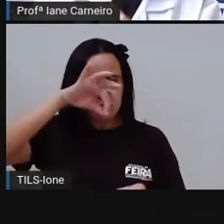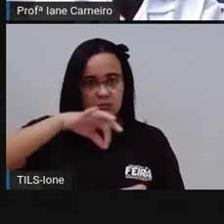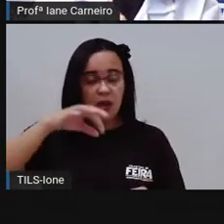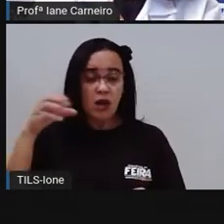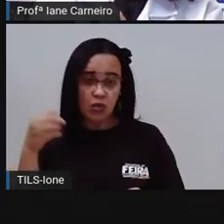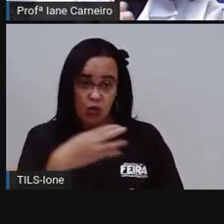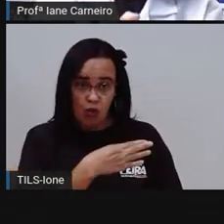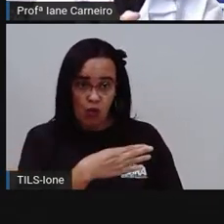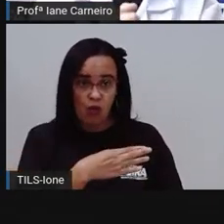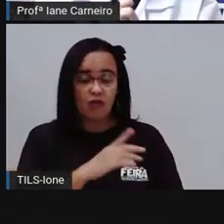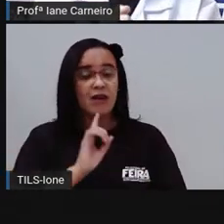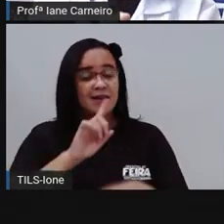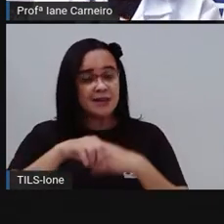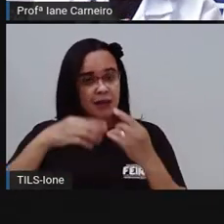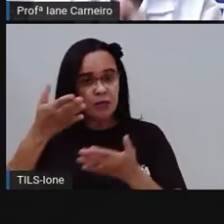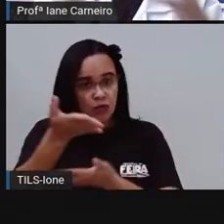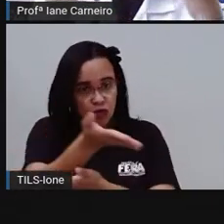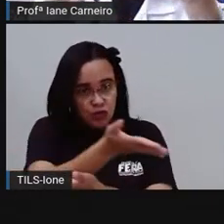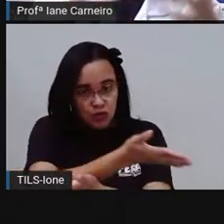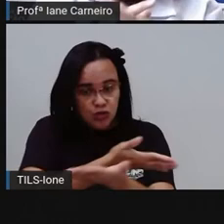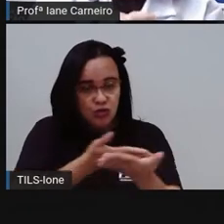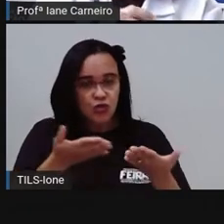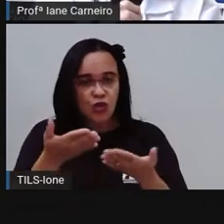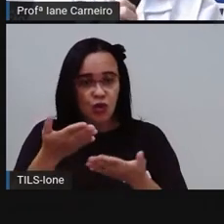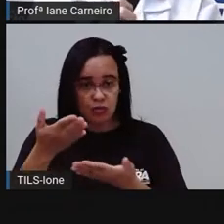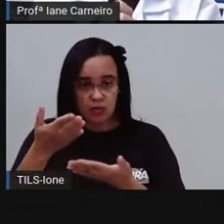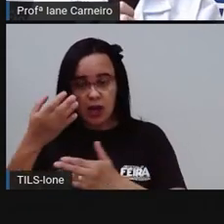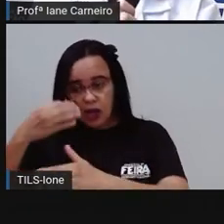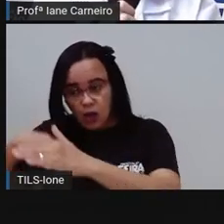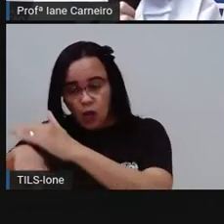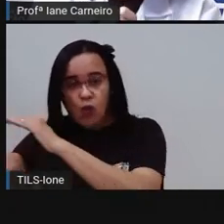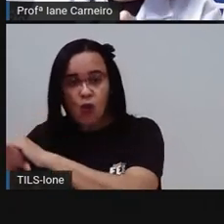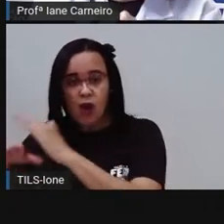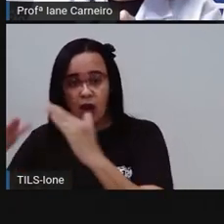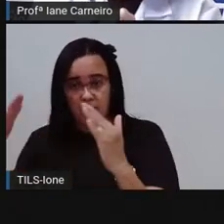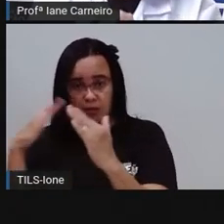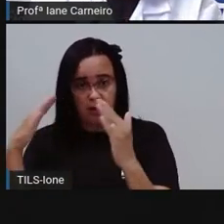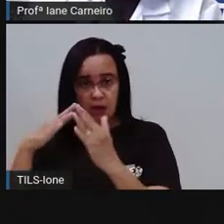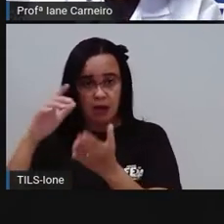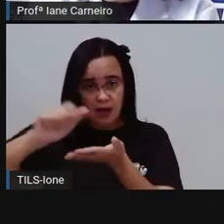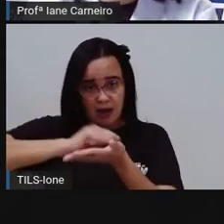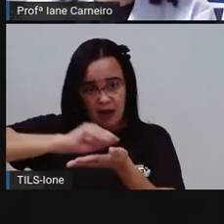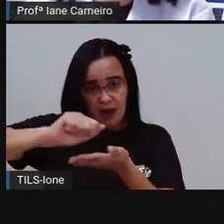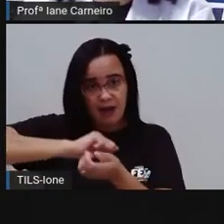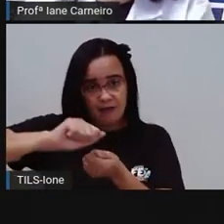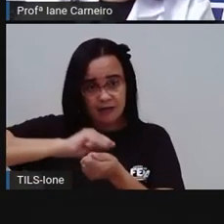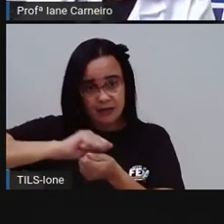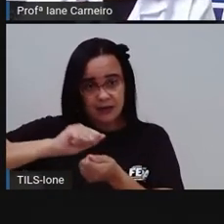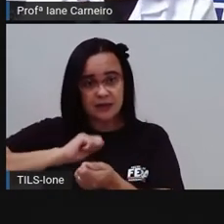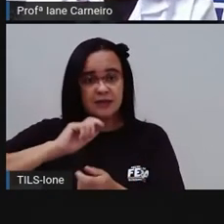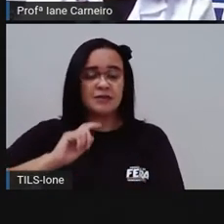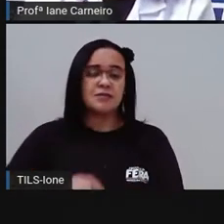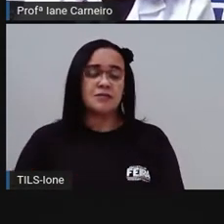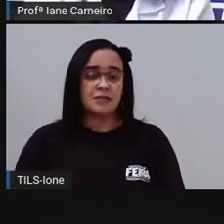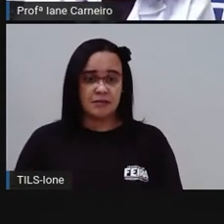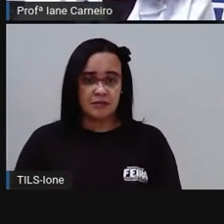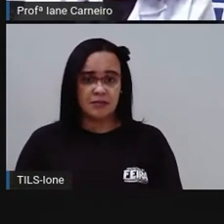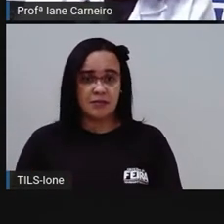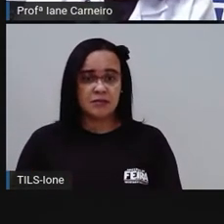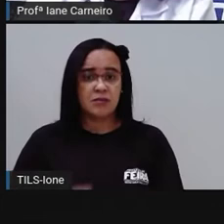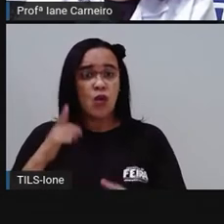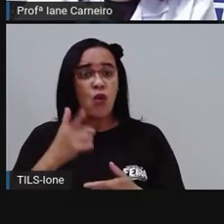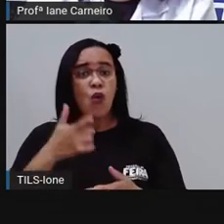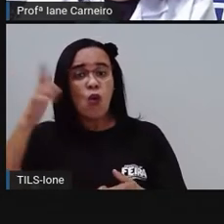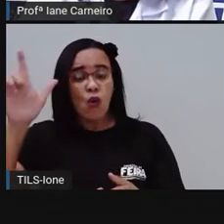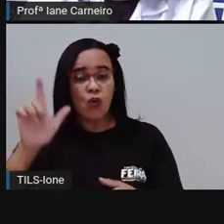orientando vocês quanto a isso. Então, observem direitinho as máscaras de vocês, tá joia? Outros objetos,